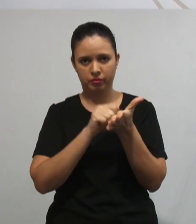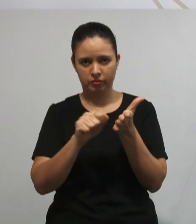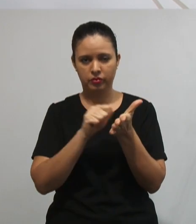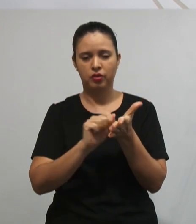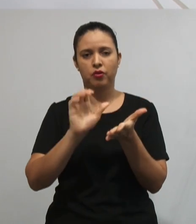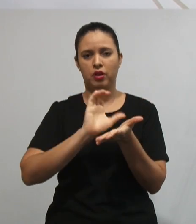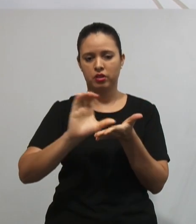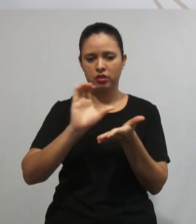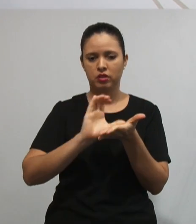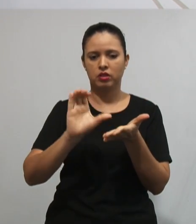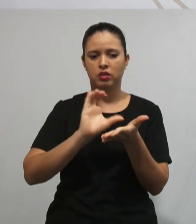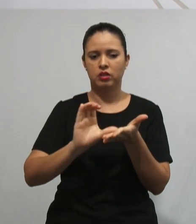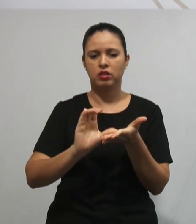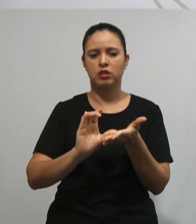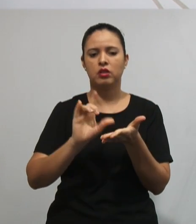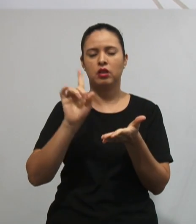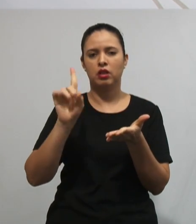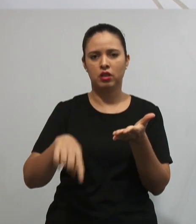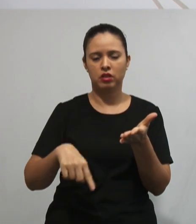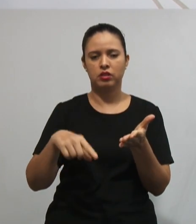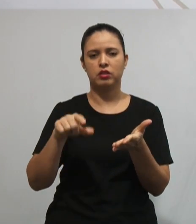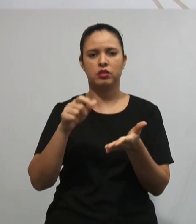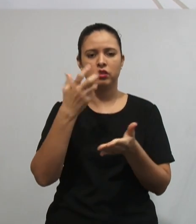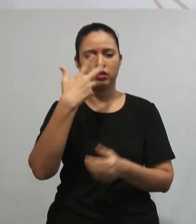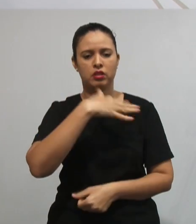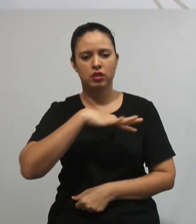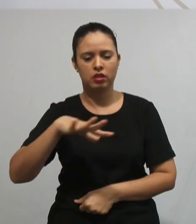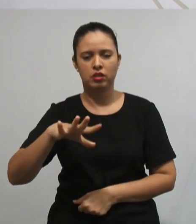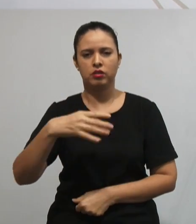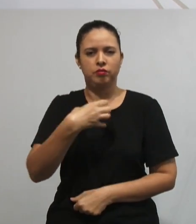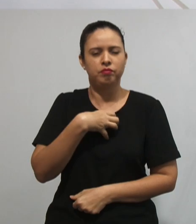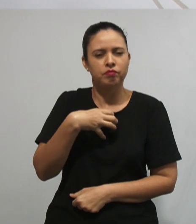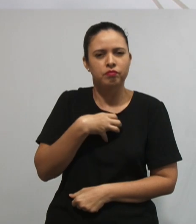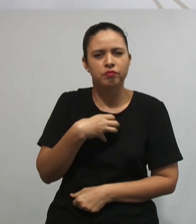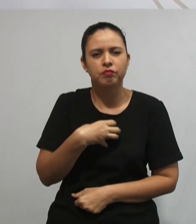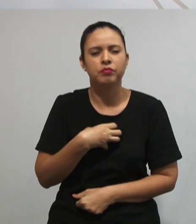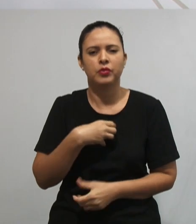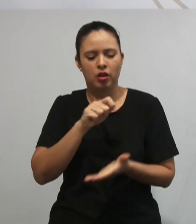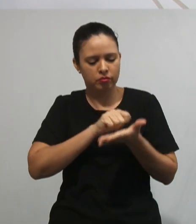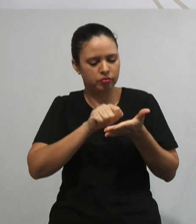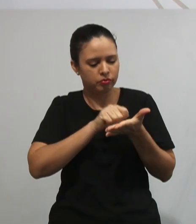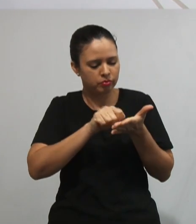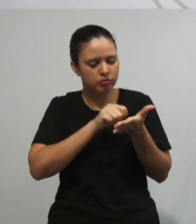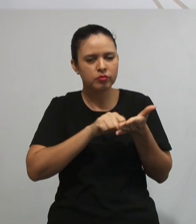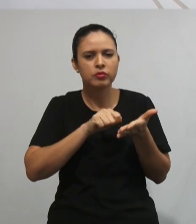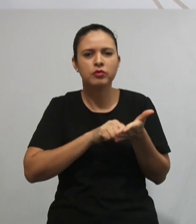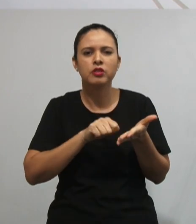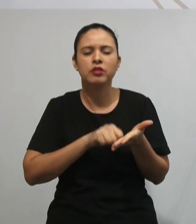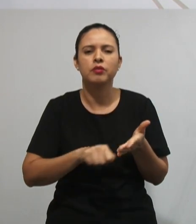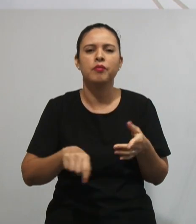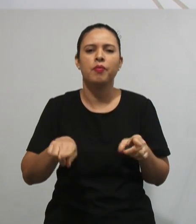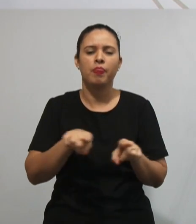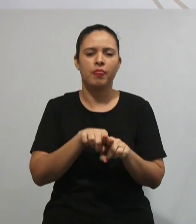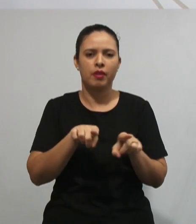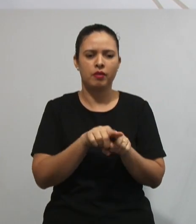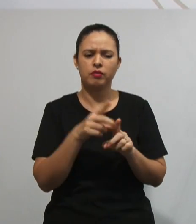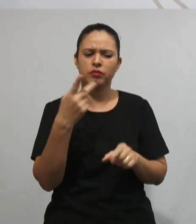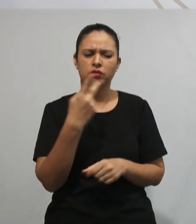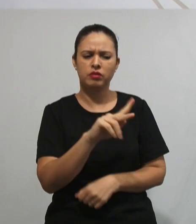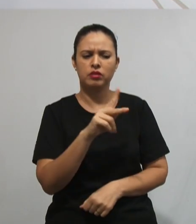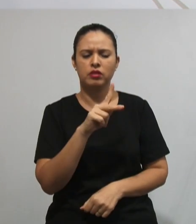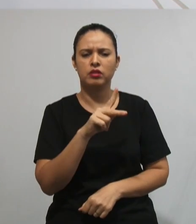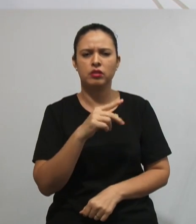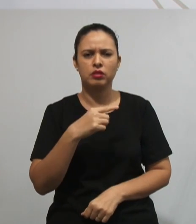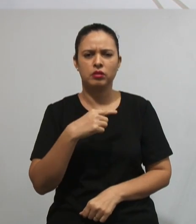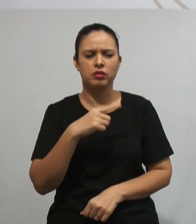caderno. Naquele caderno, as crianças registravam seus sentimentos, As suas impressões,